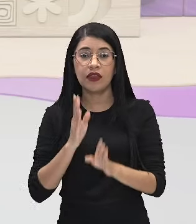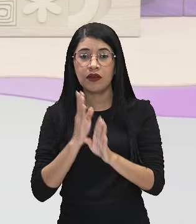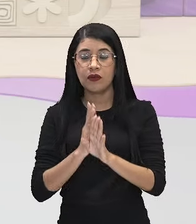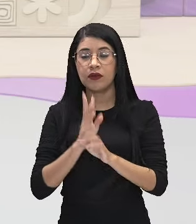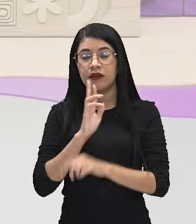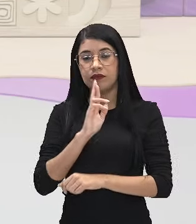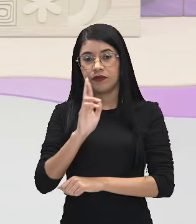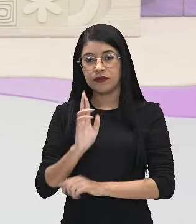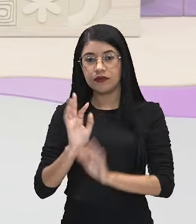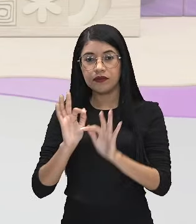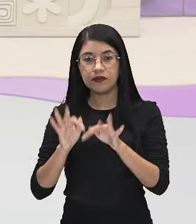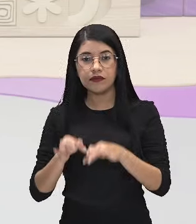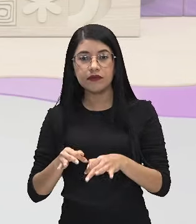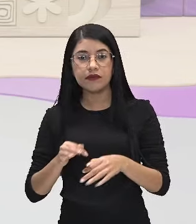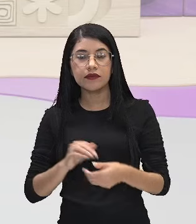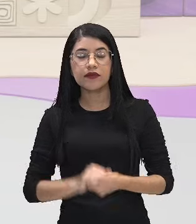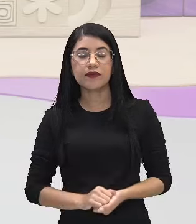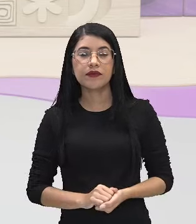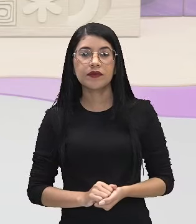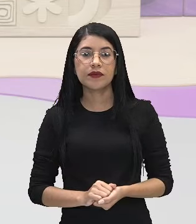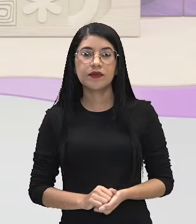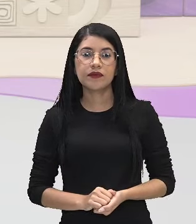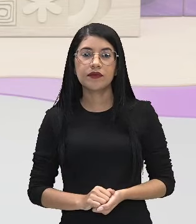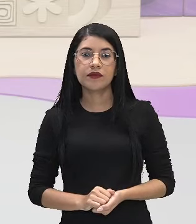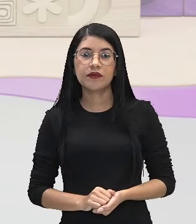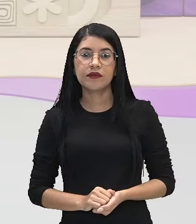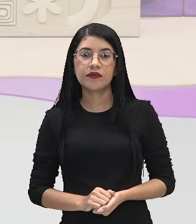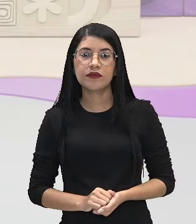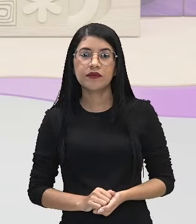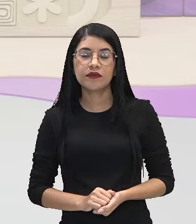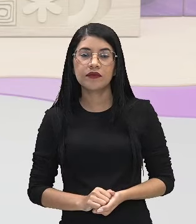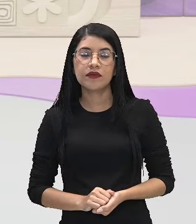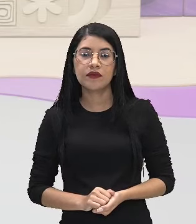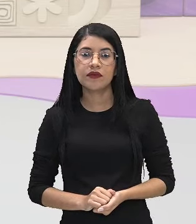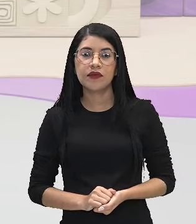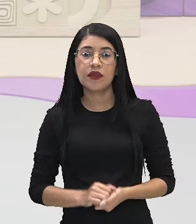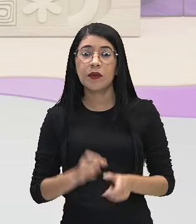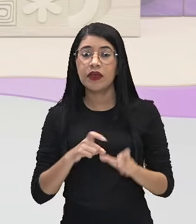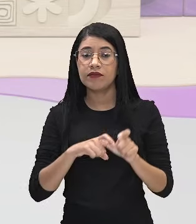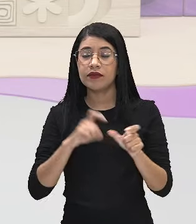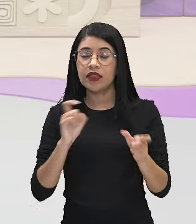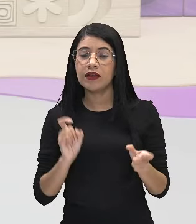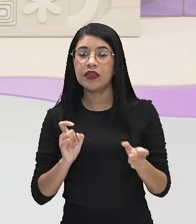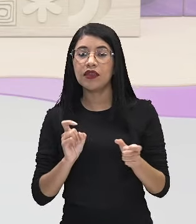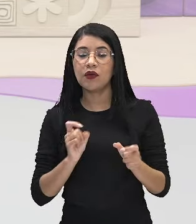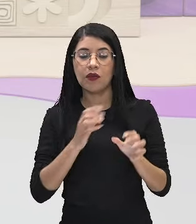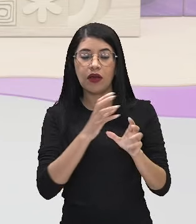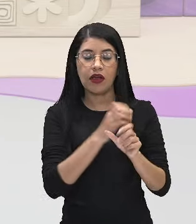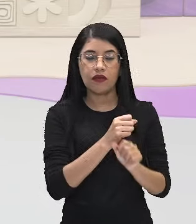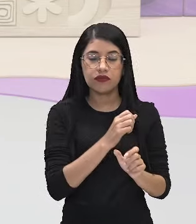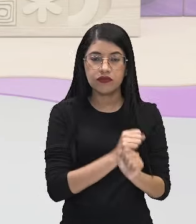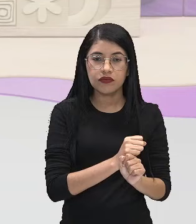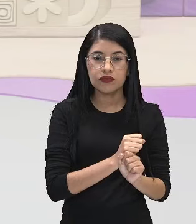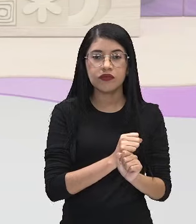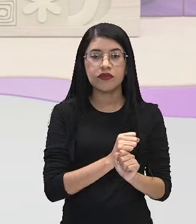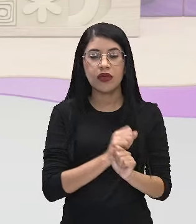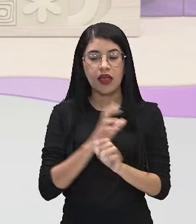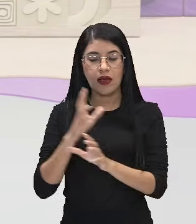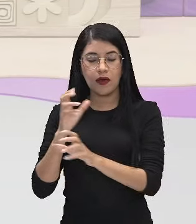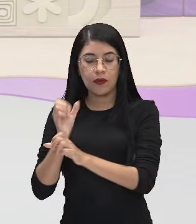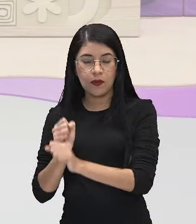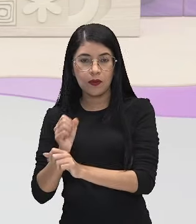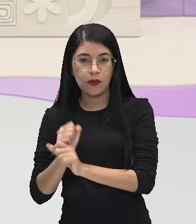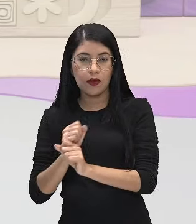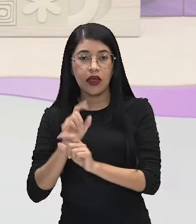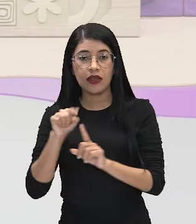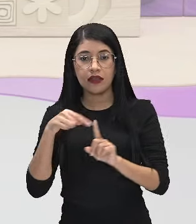probabilidade dos dois juntos, né? Porque eles são independentes. Então, eu calculo cada um separadamente e multiplico os resultados, tá bom?